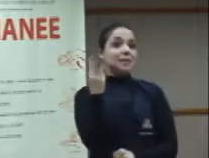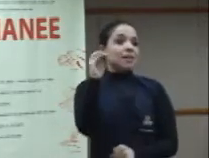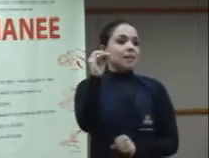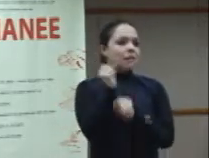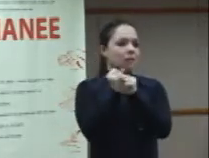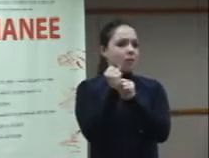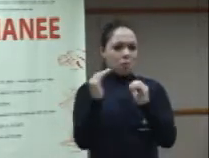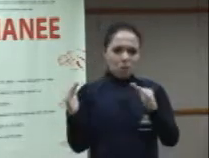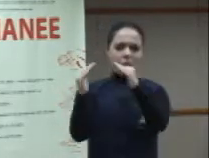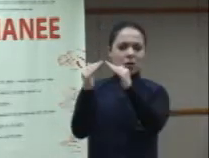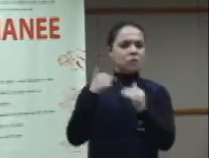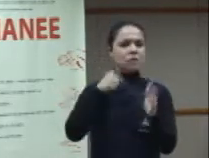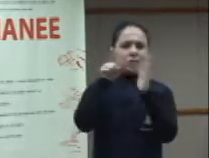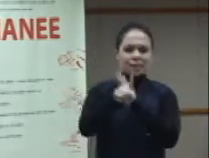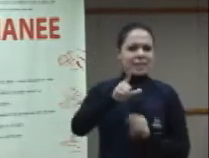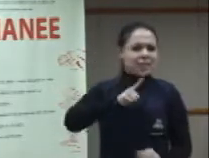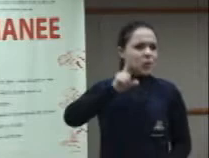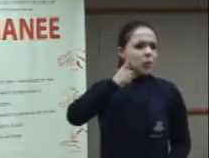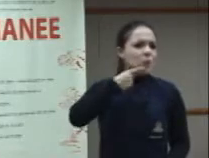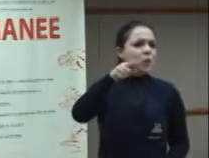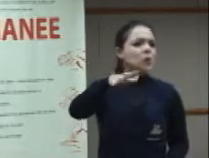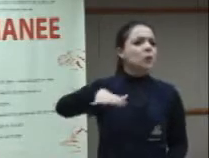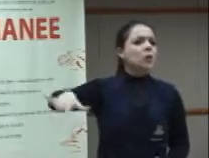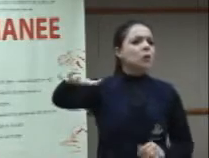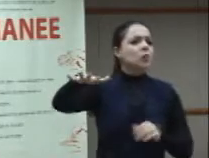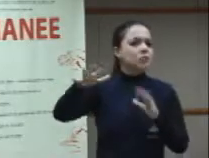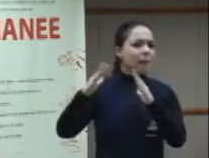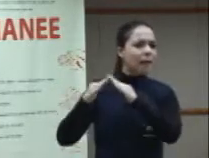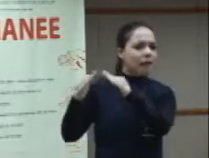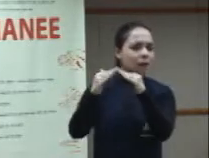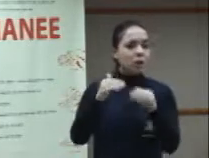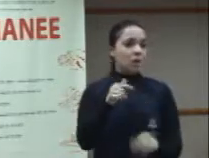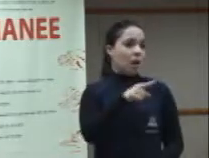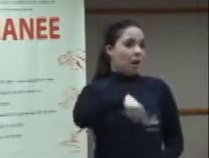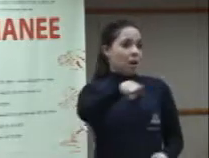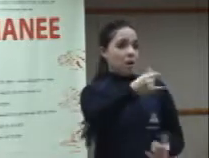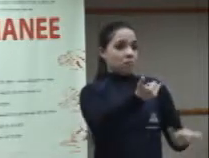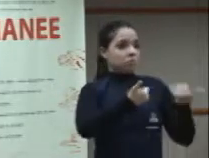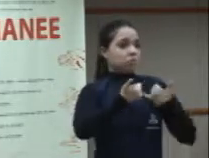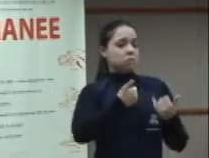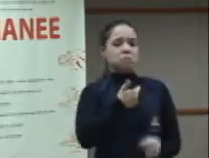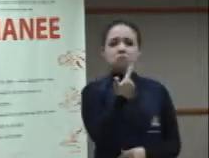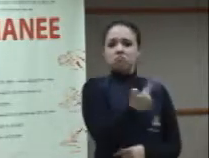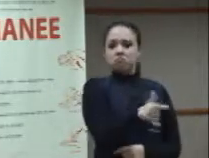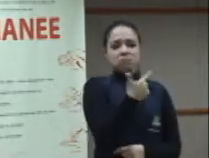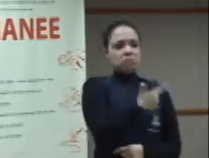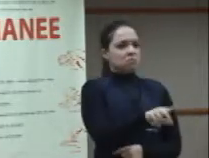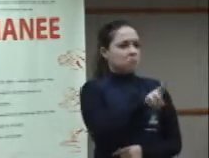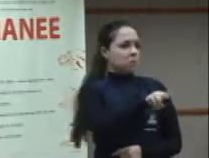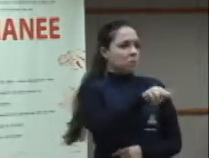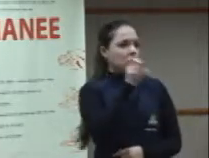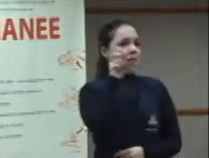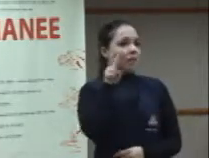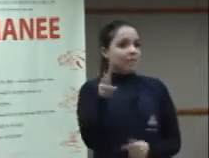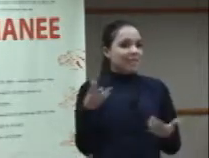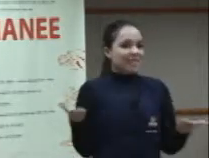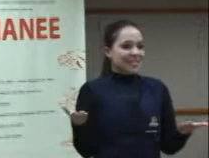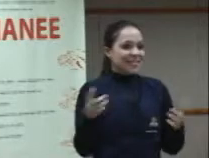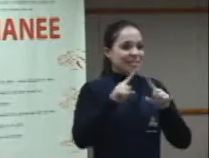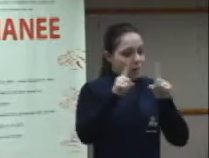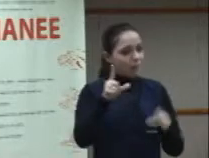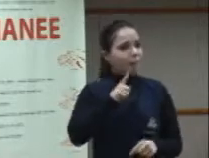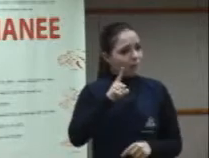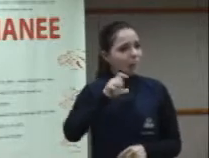algum surdo nesse bairro? E a pessoa diz, não, nunca vi. Porque, realmente, surdo não é visto, não é percebido. E, na verdade,